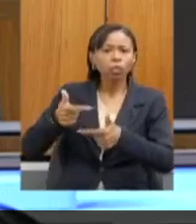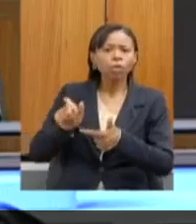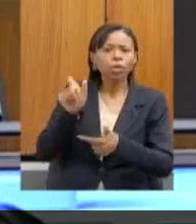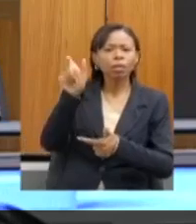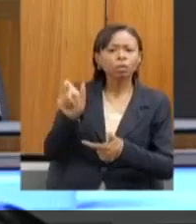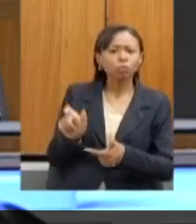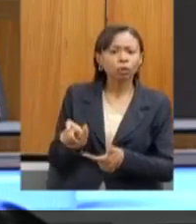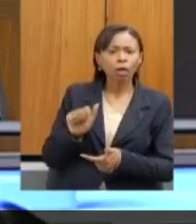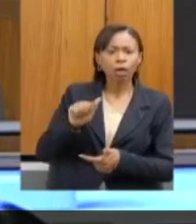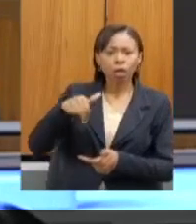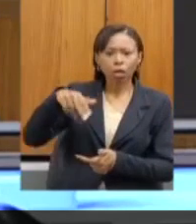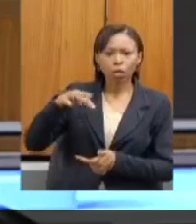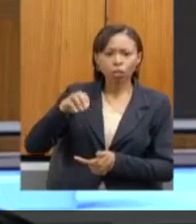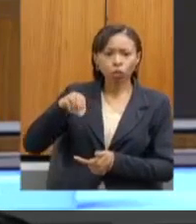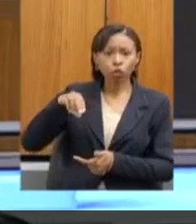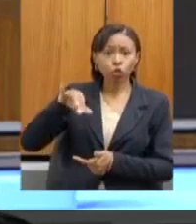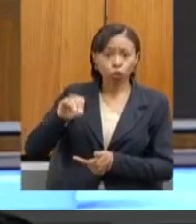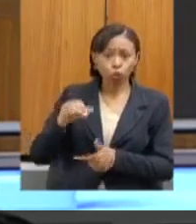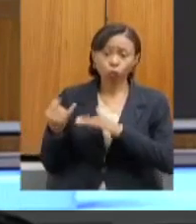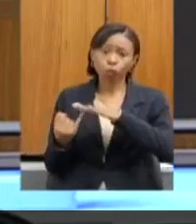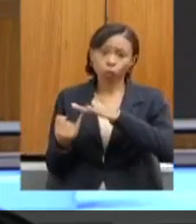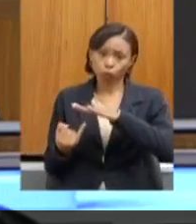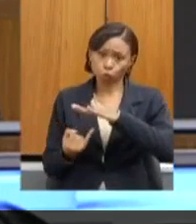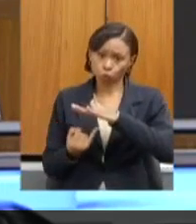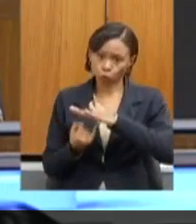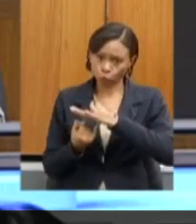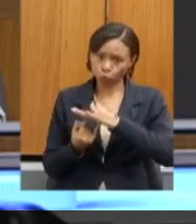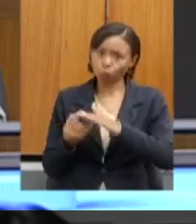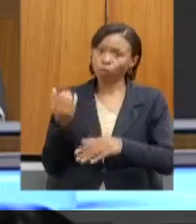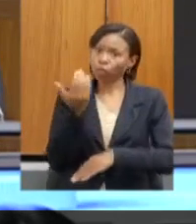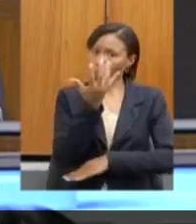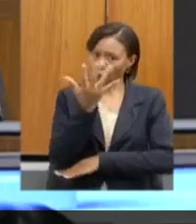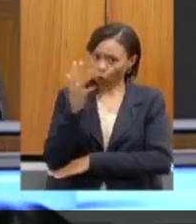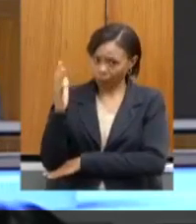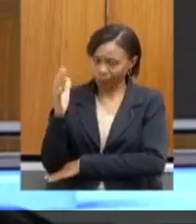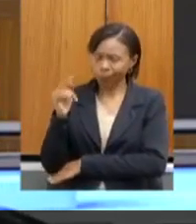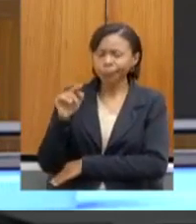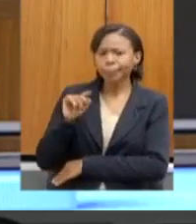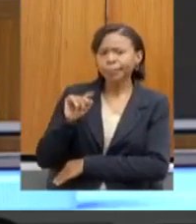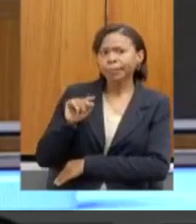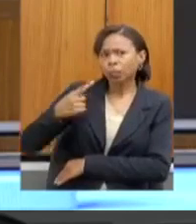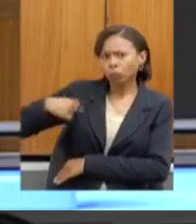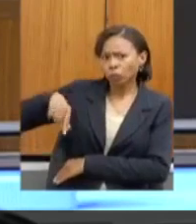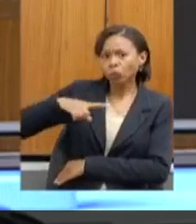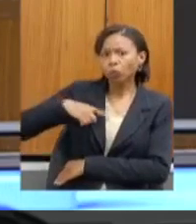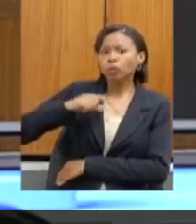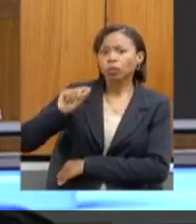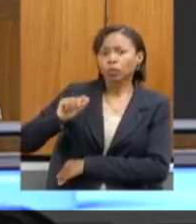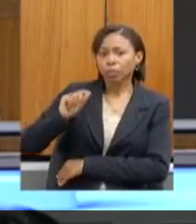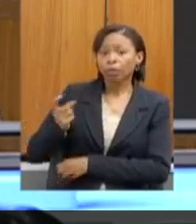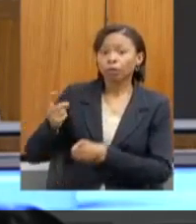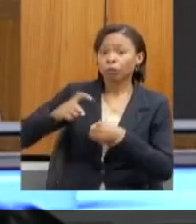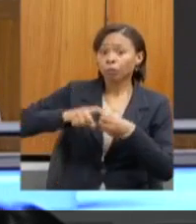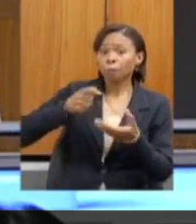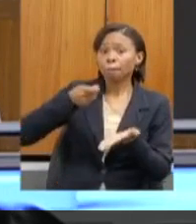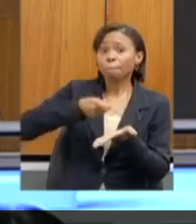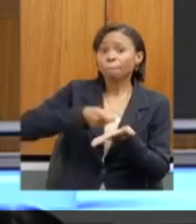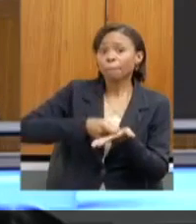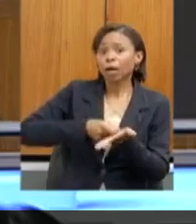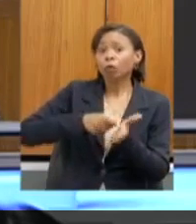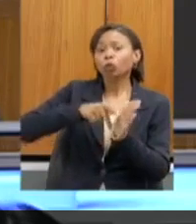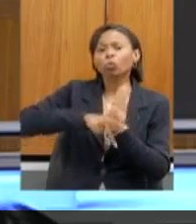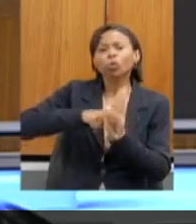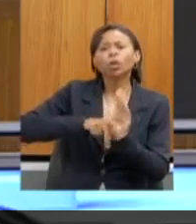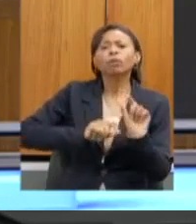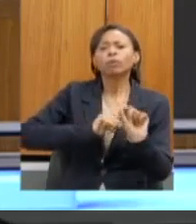Malar, no Instituto Estadual de Florestas, nós temos retomado o pagamento da Bolsa Verde, o programa Bolsa Verde. Então, o